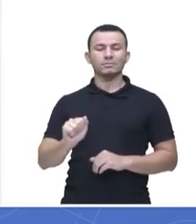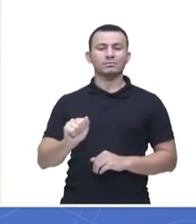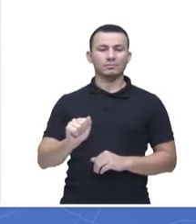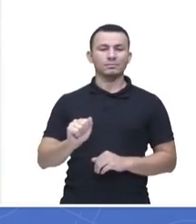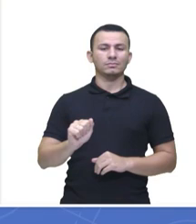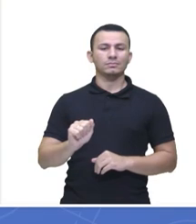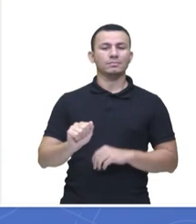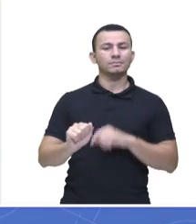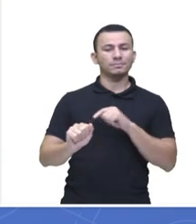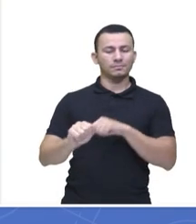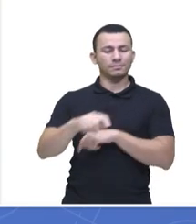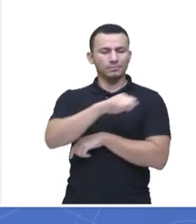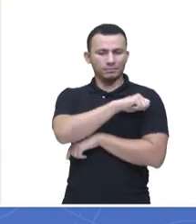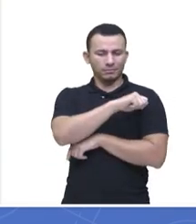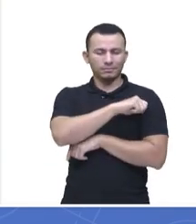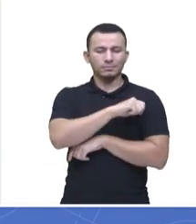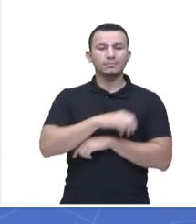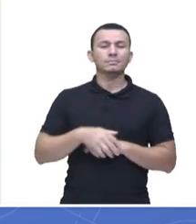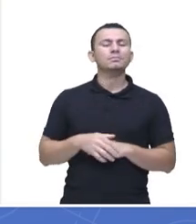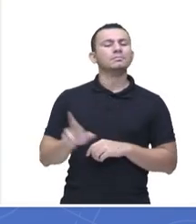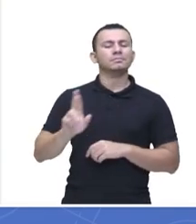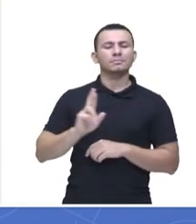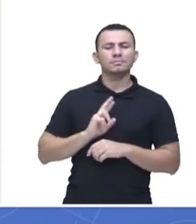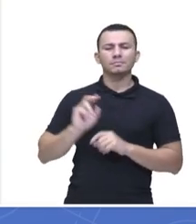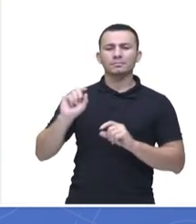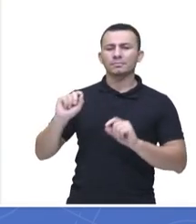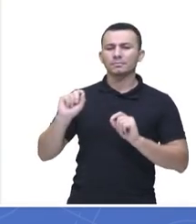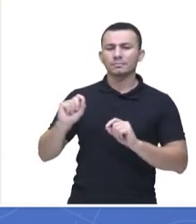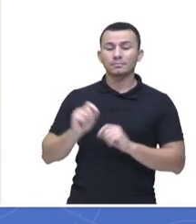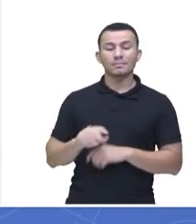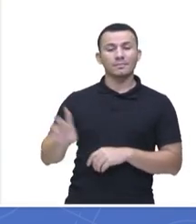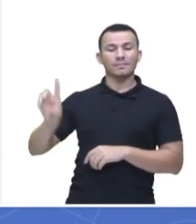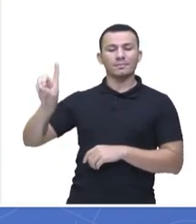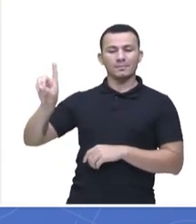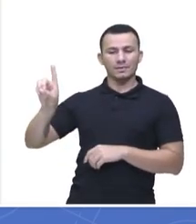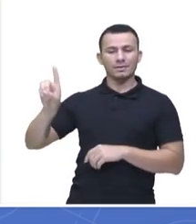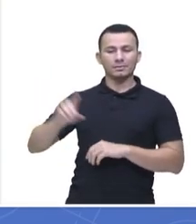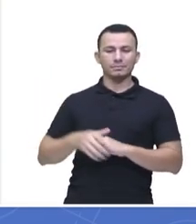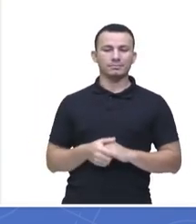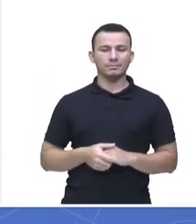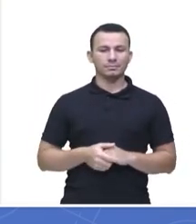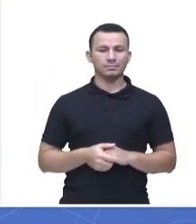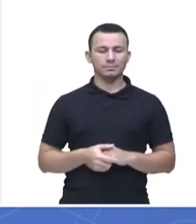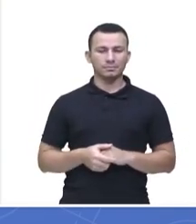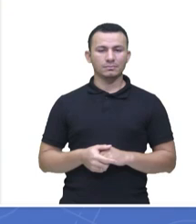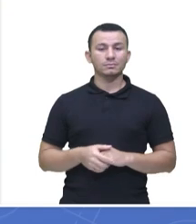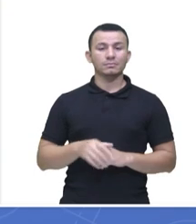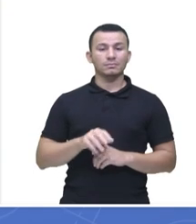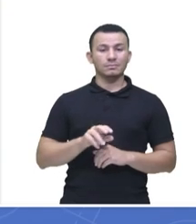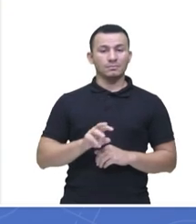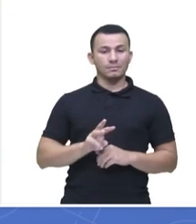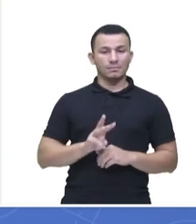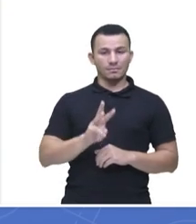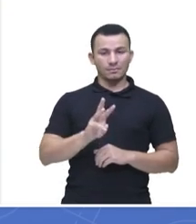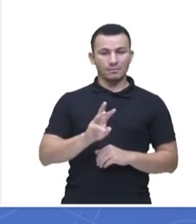Clarissa, ela disse que é a letra D. O Elton